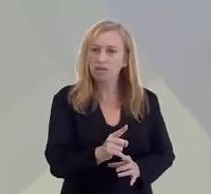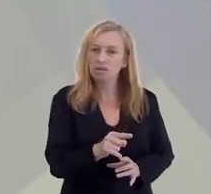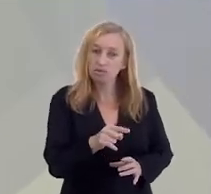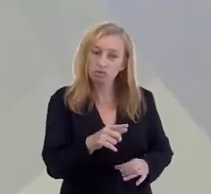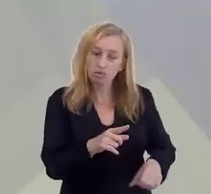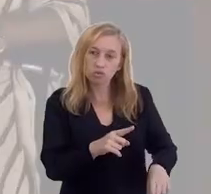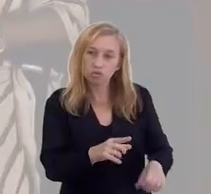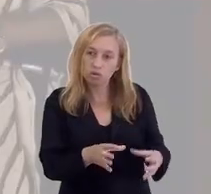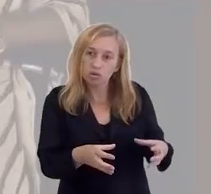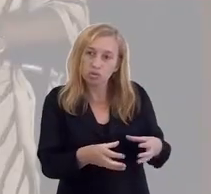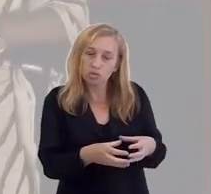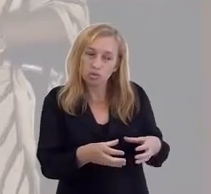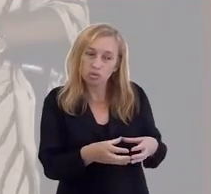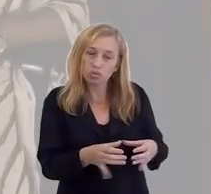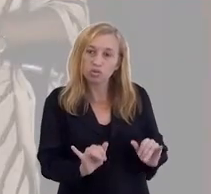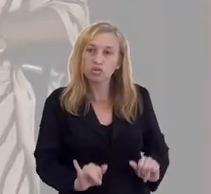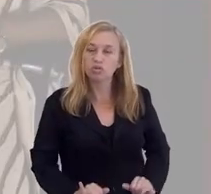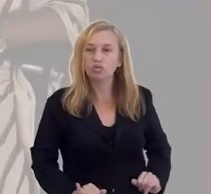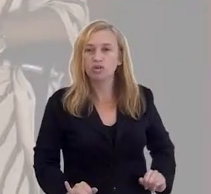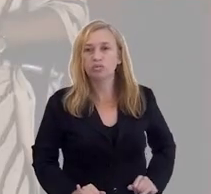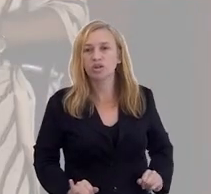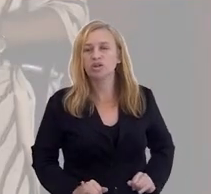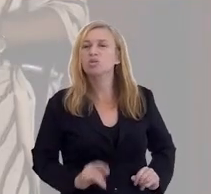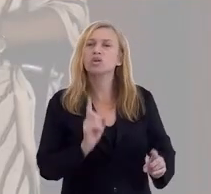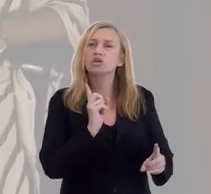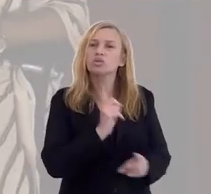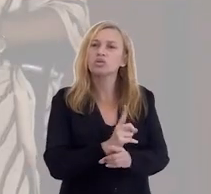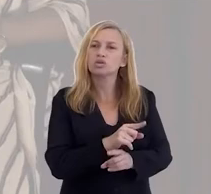sistema de alça e tortura ou porque encontraram ali